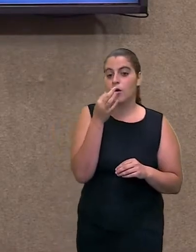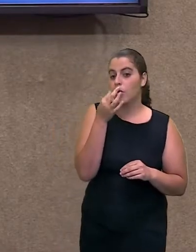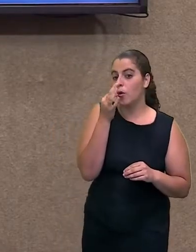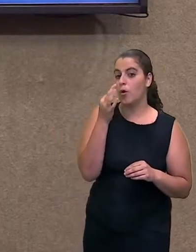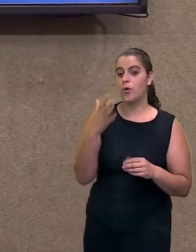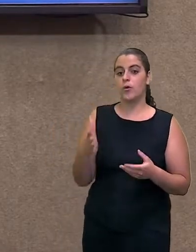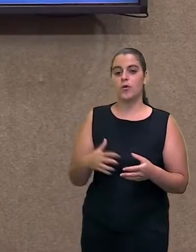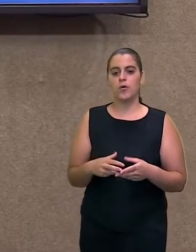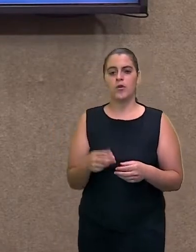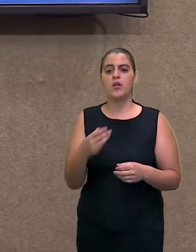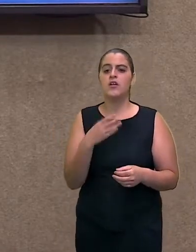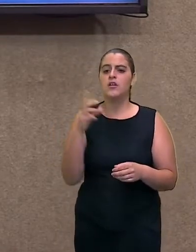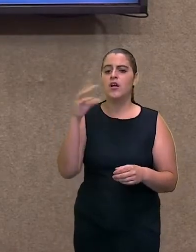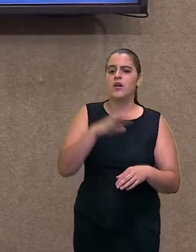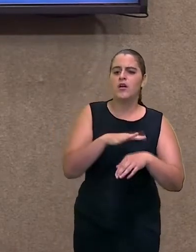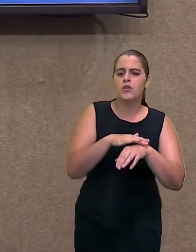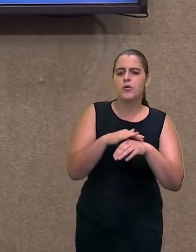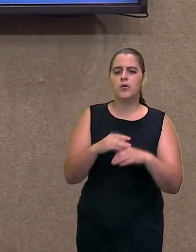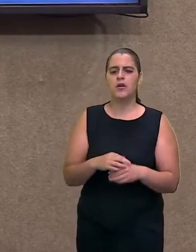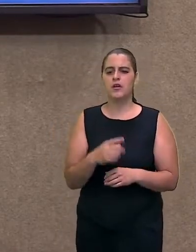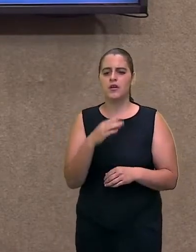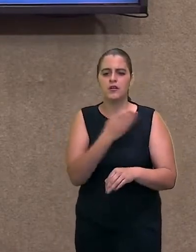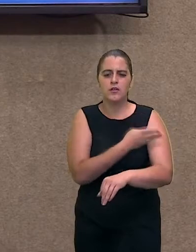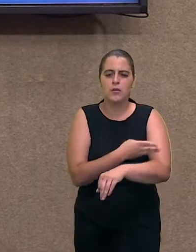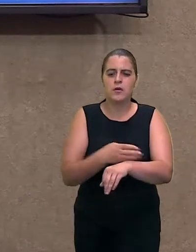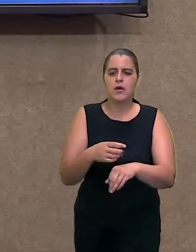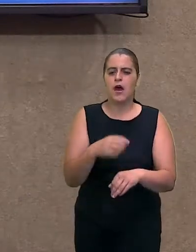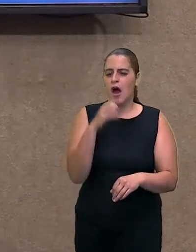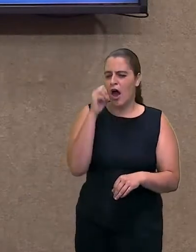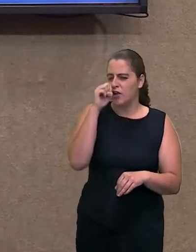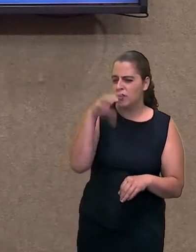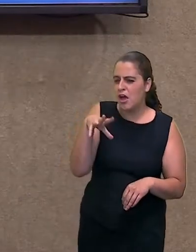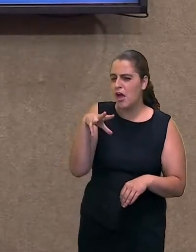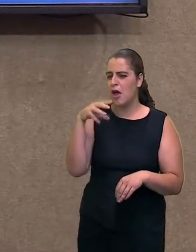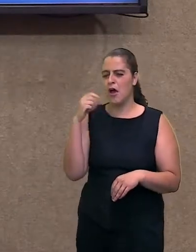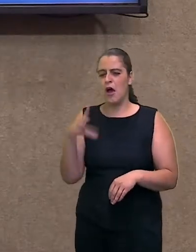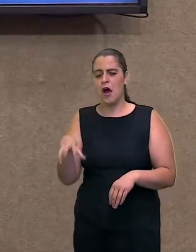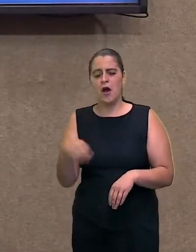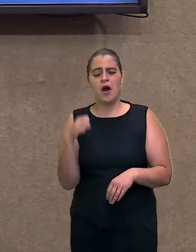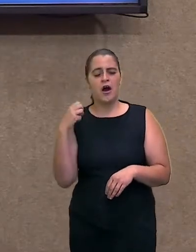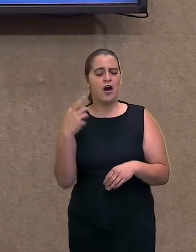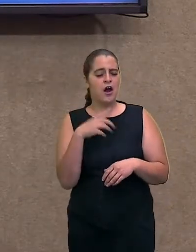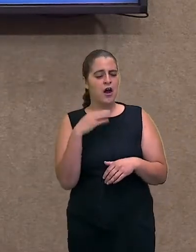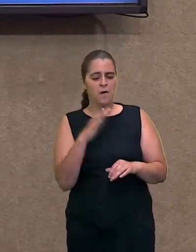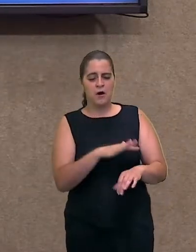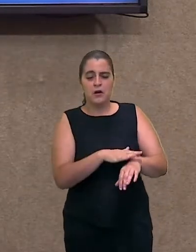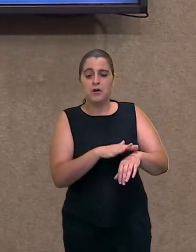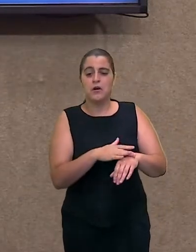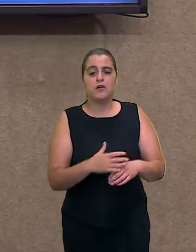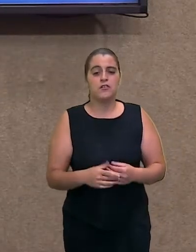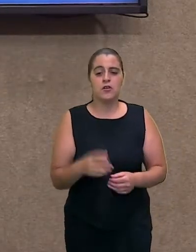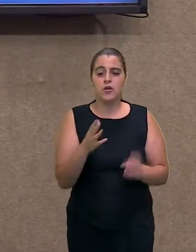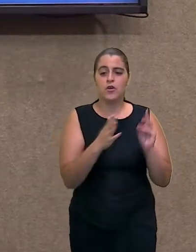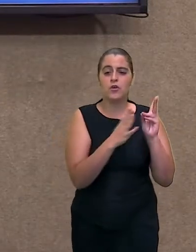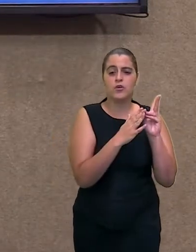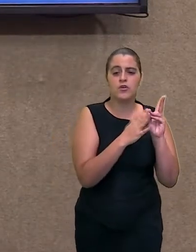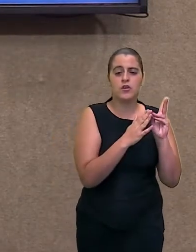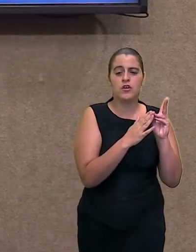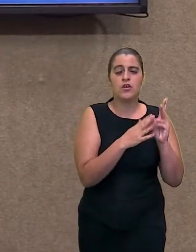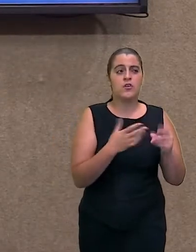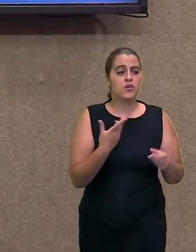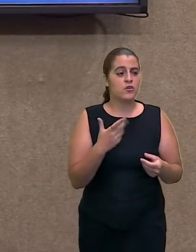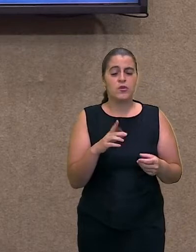branco, as gripes, né, os vírus e tudo. E os índios, eles eram muito